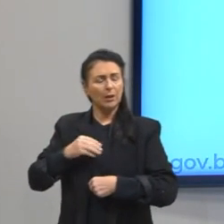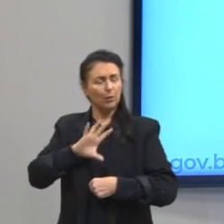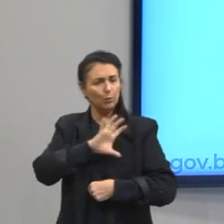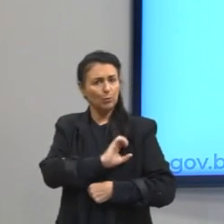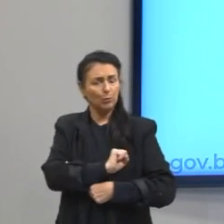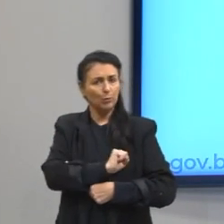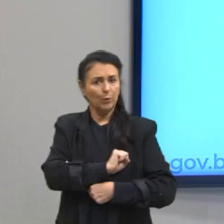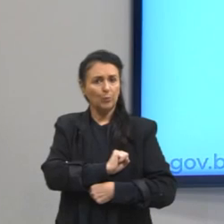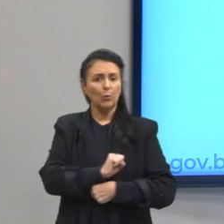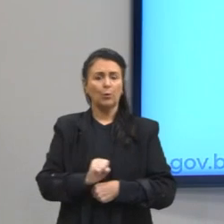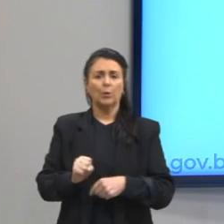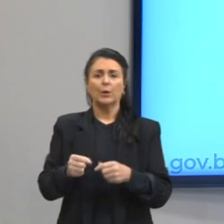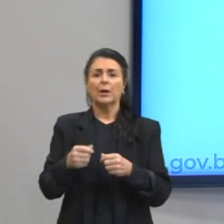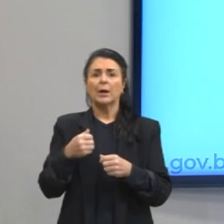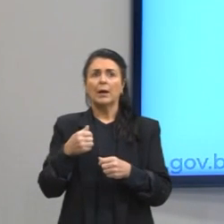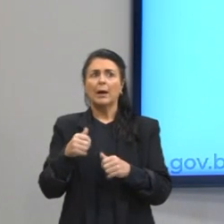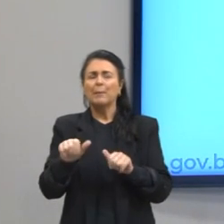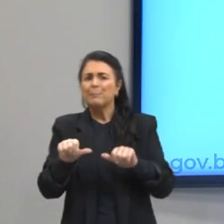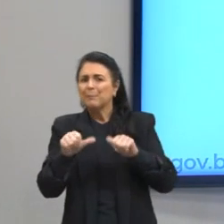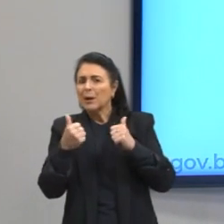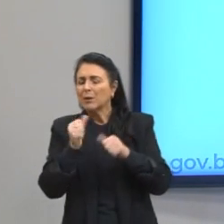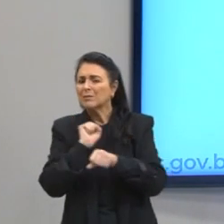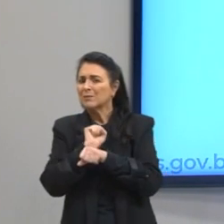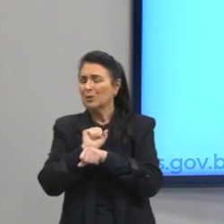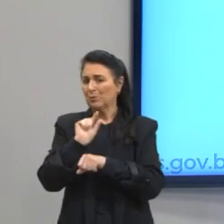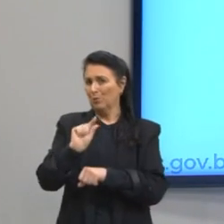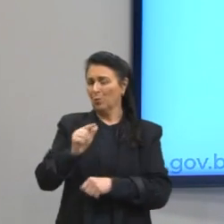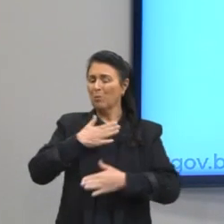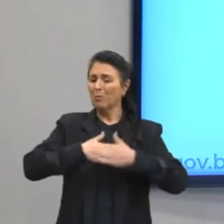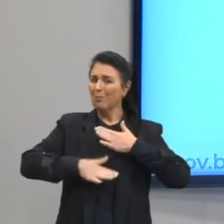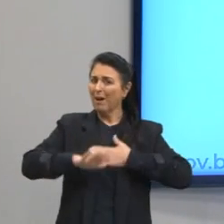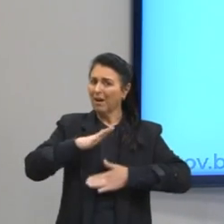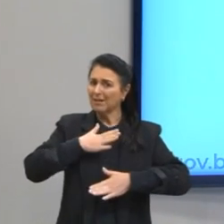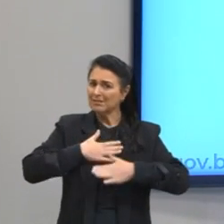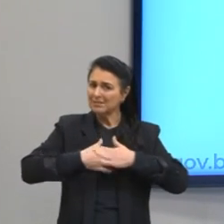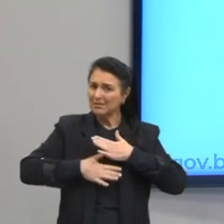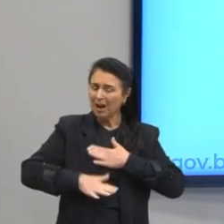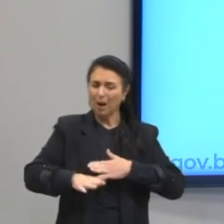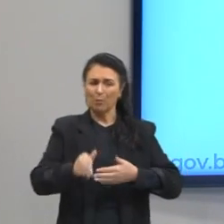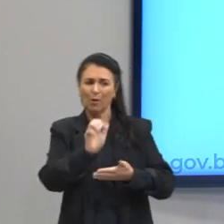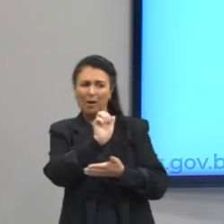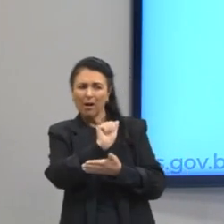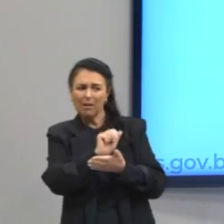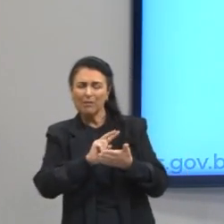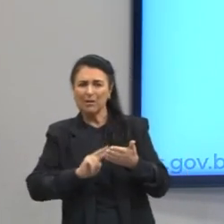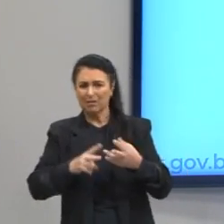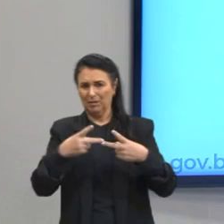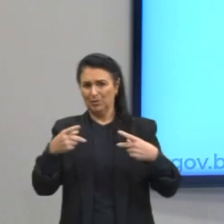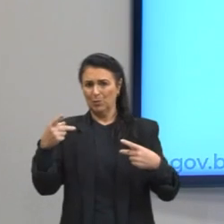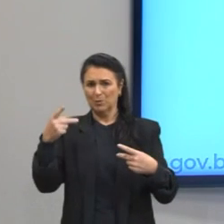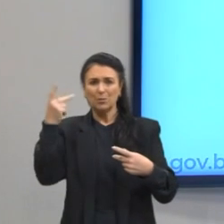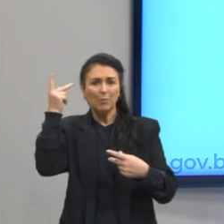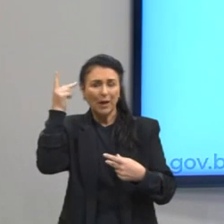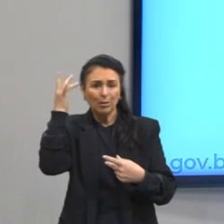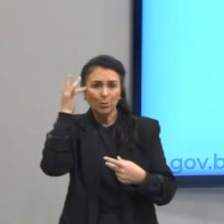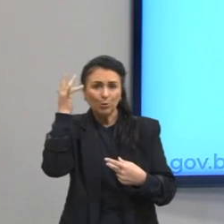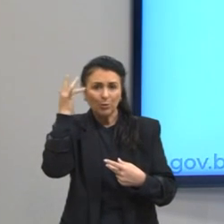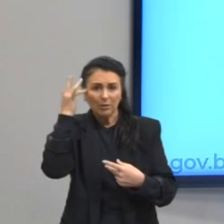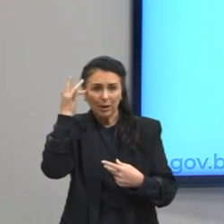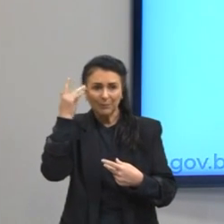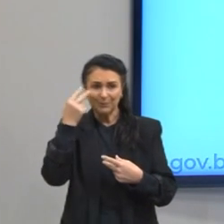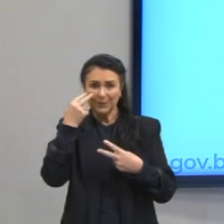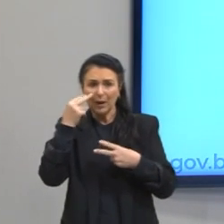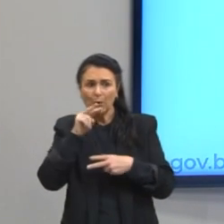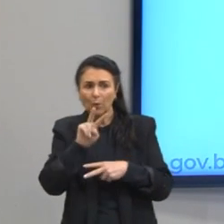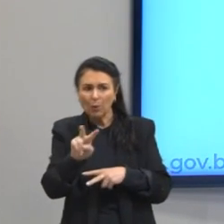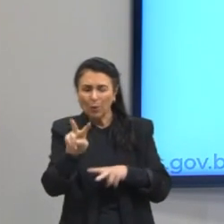Melhor conter as expectativas e ter calma, avaliando as próprias carências de modo maduro. Sentirá vontade de olhar